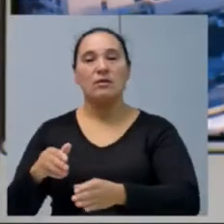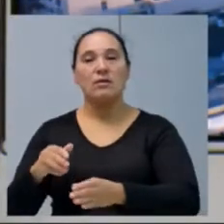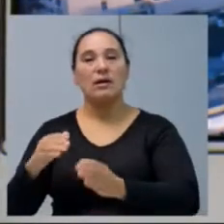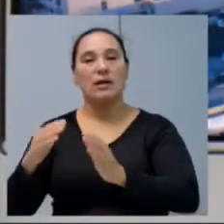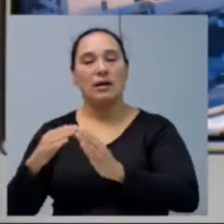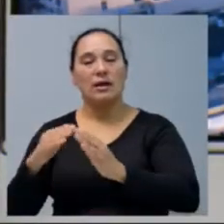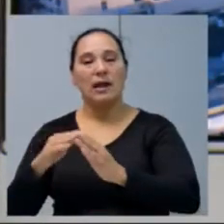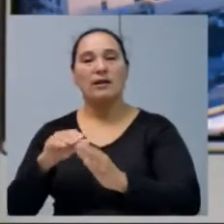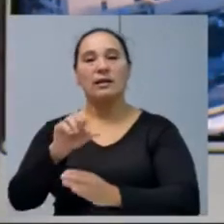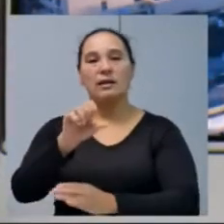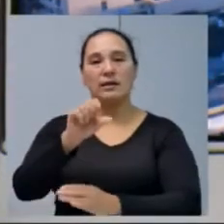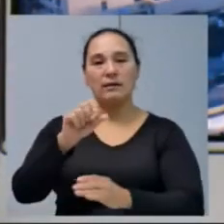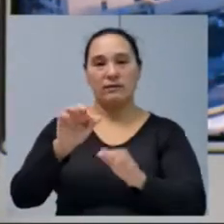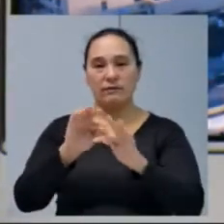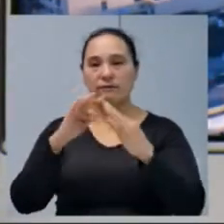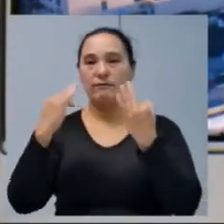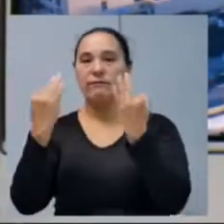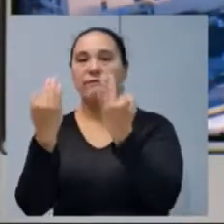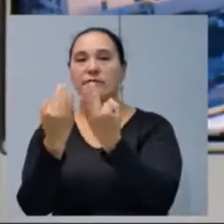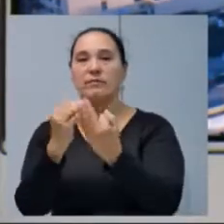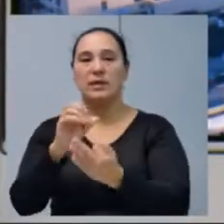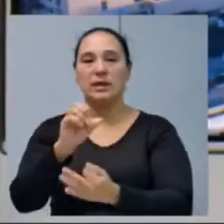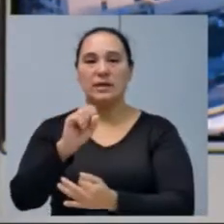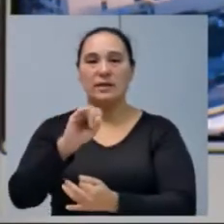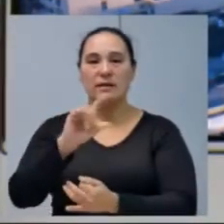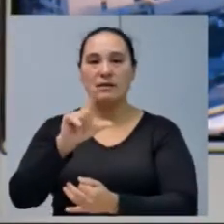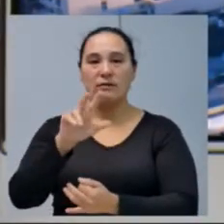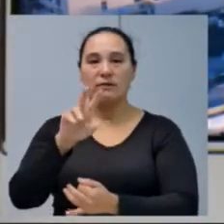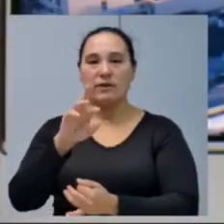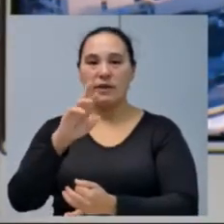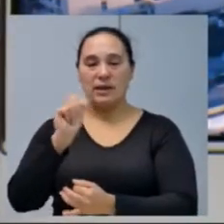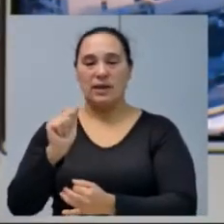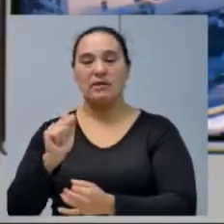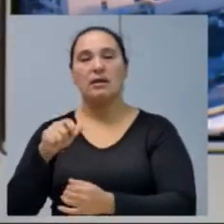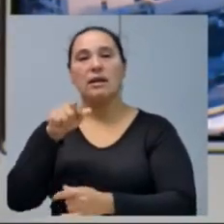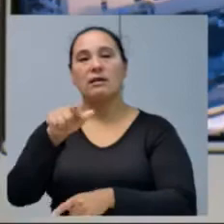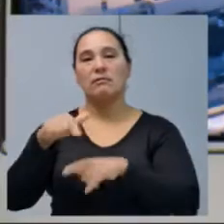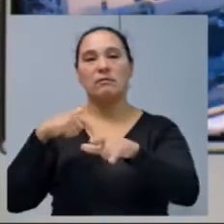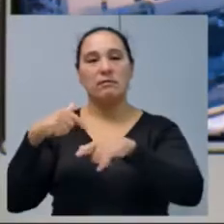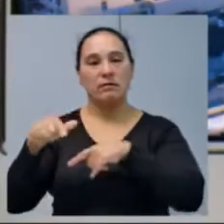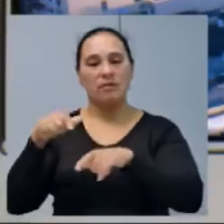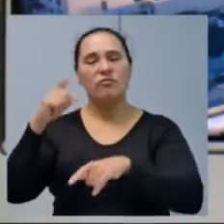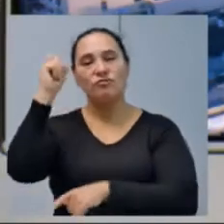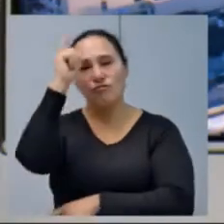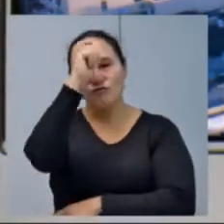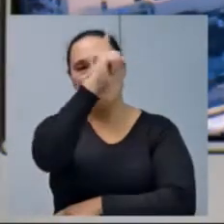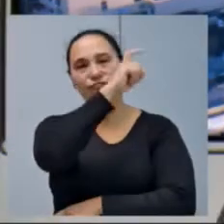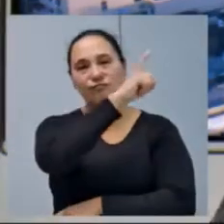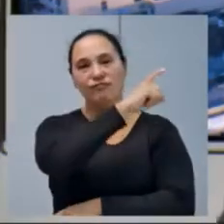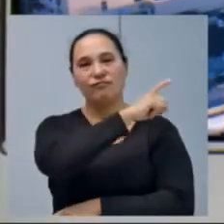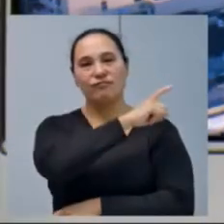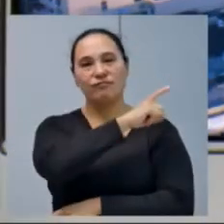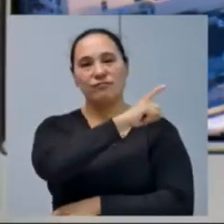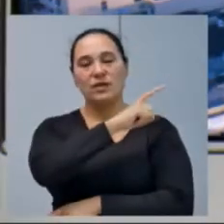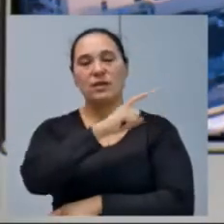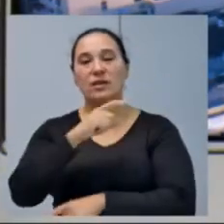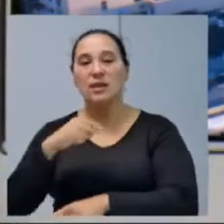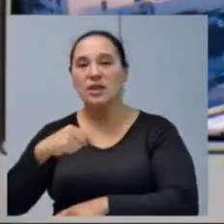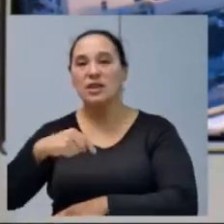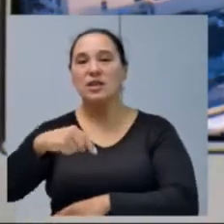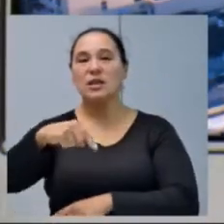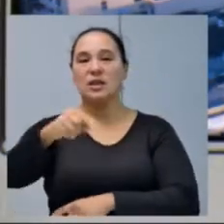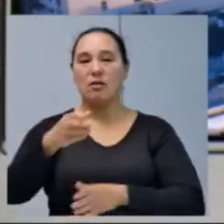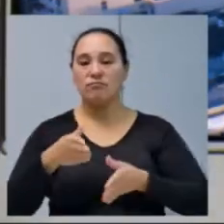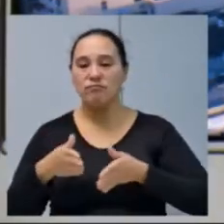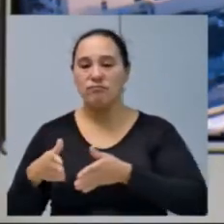da família Silveira Dávila, onde tem produtores que estão com dificuldades de transitar lá